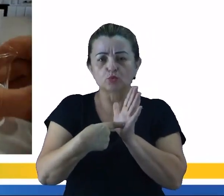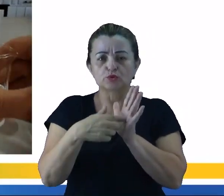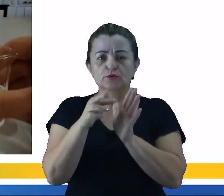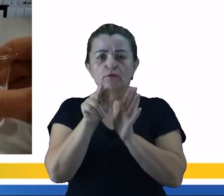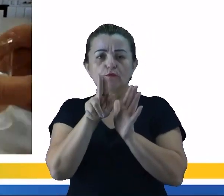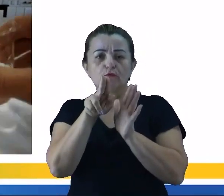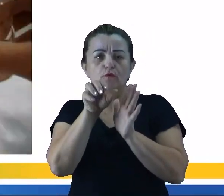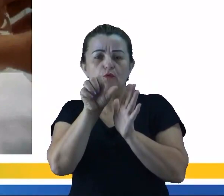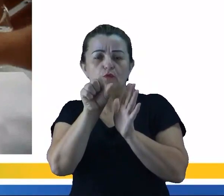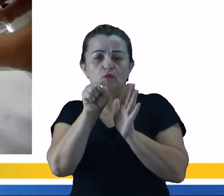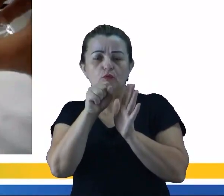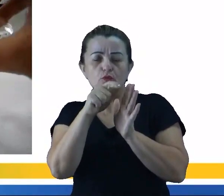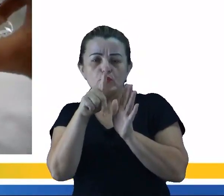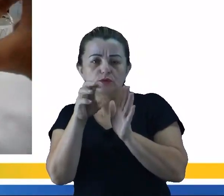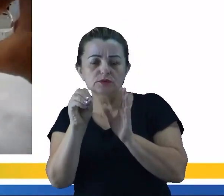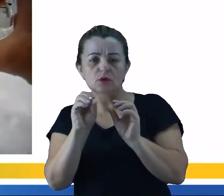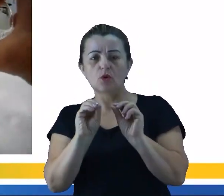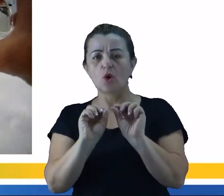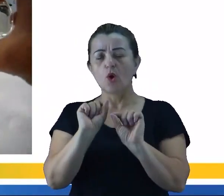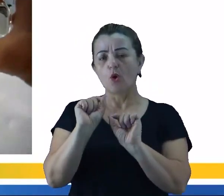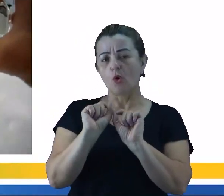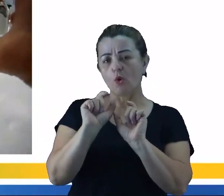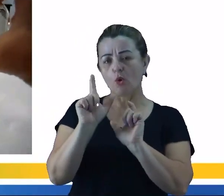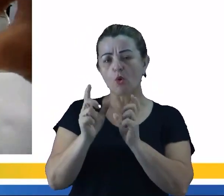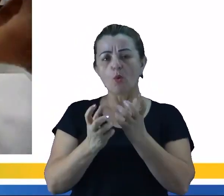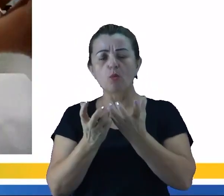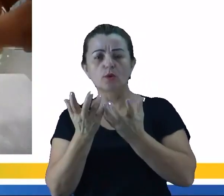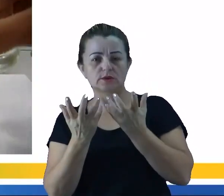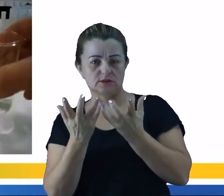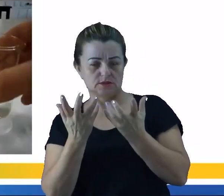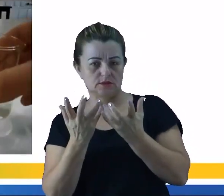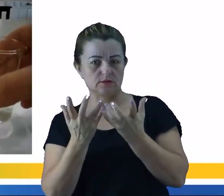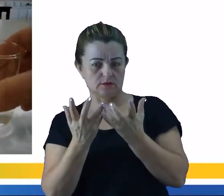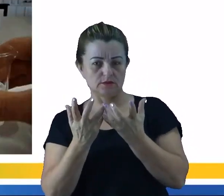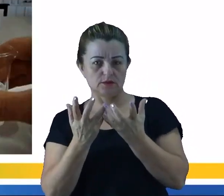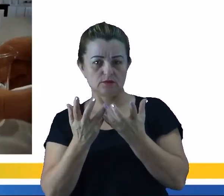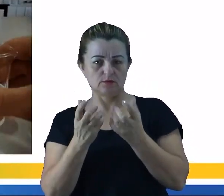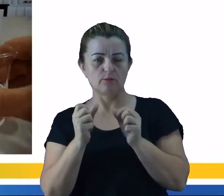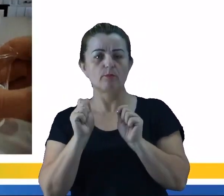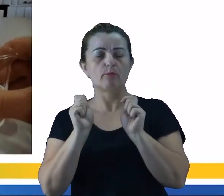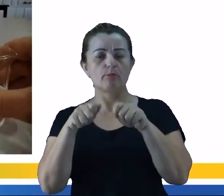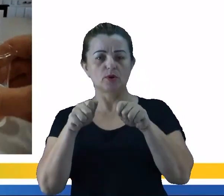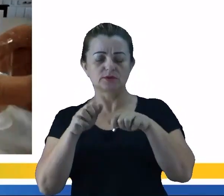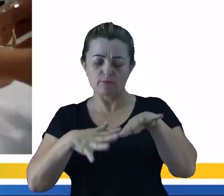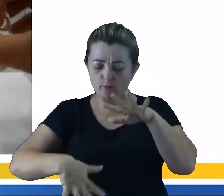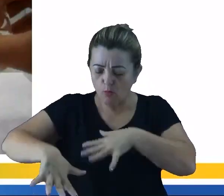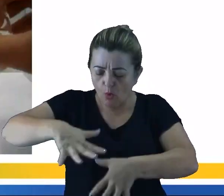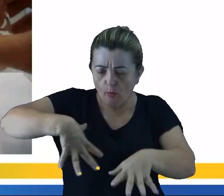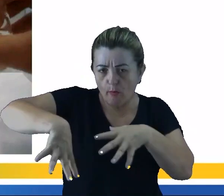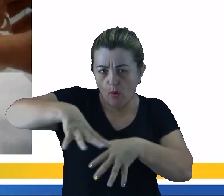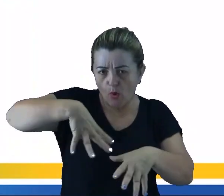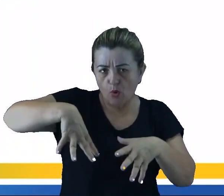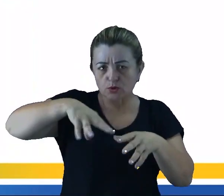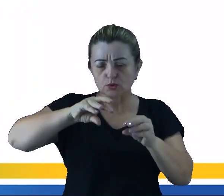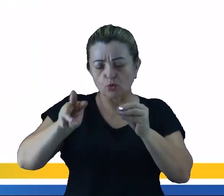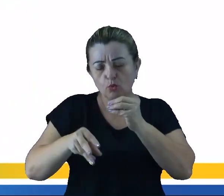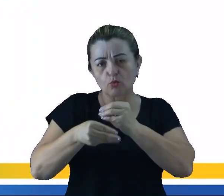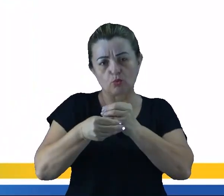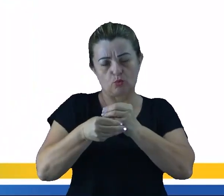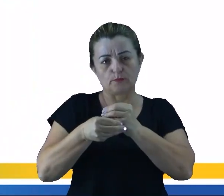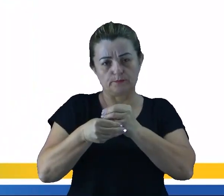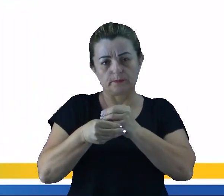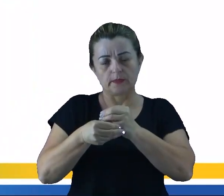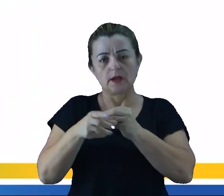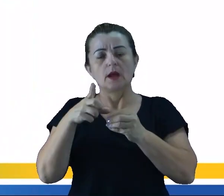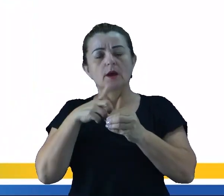constante. Então a gente vai pegar duas substâncias, né, que tanto pode ser pura e composta e vamos misturar. E dentro dessas misturas